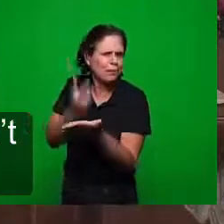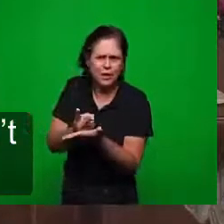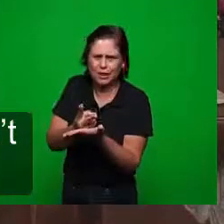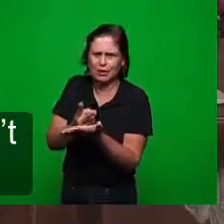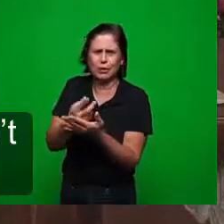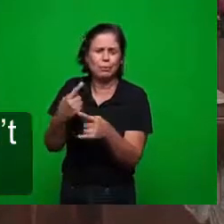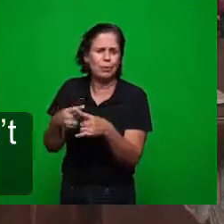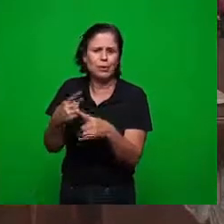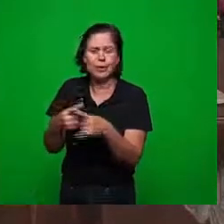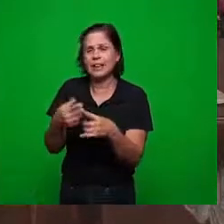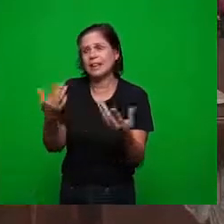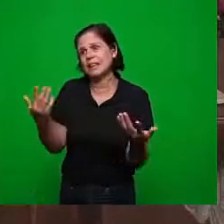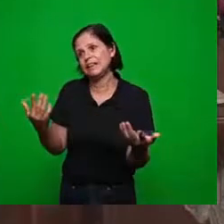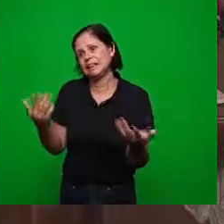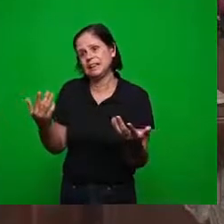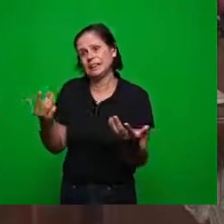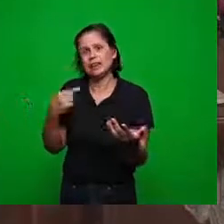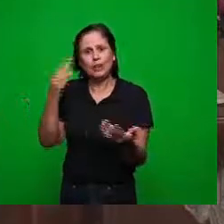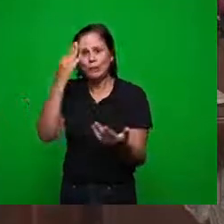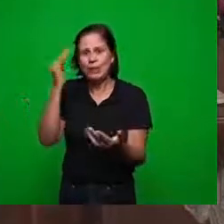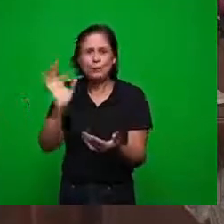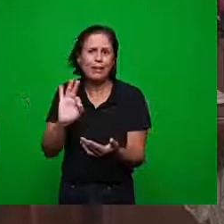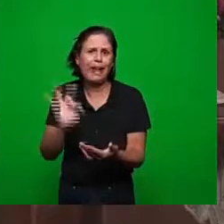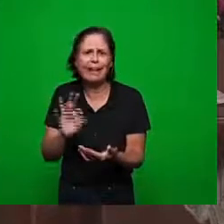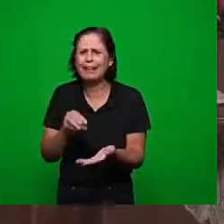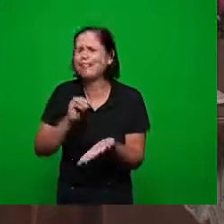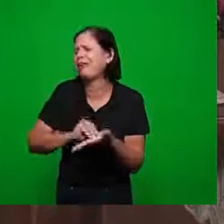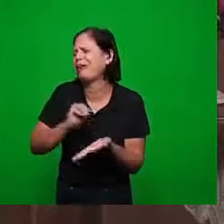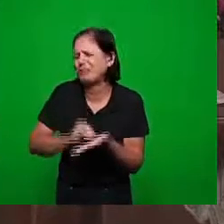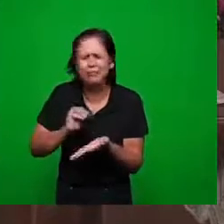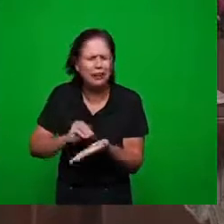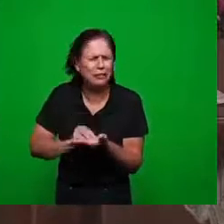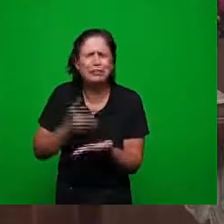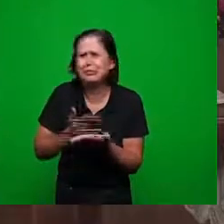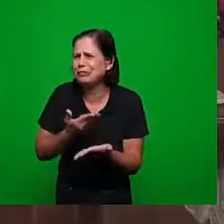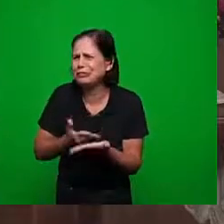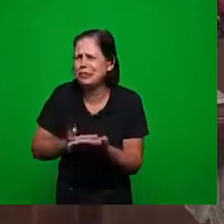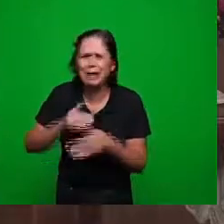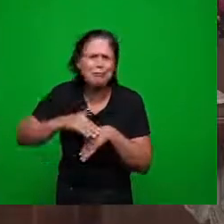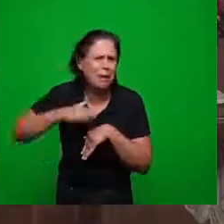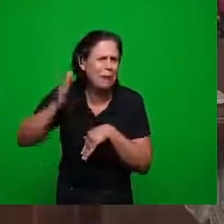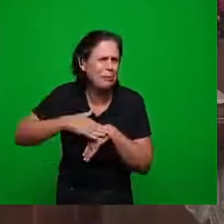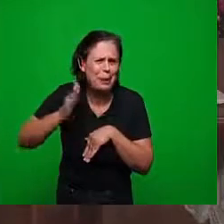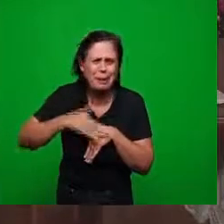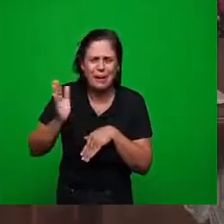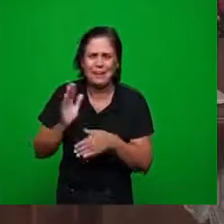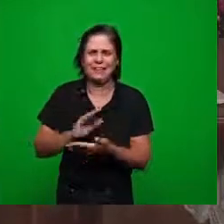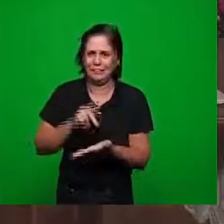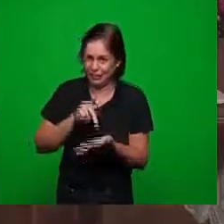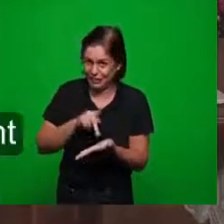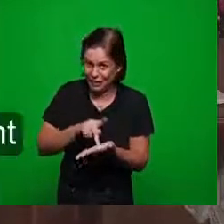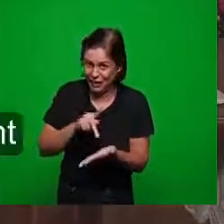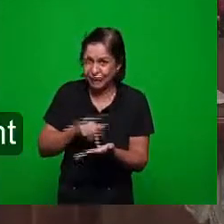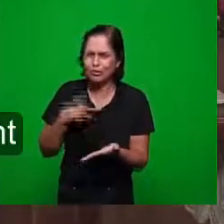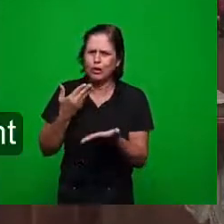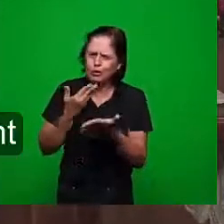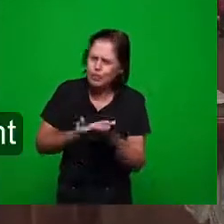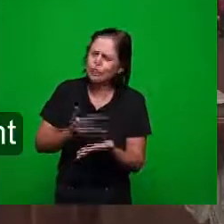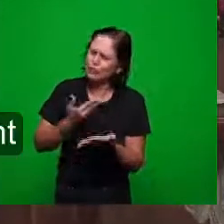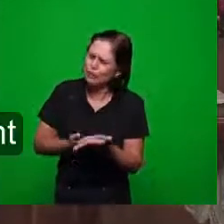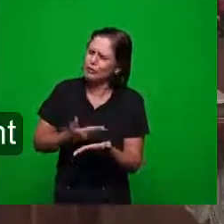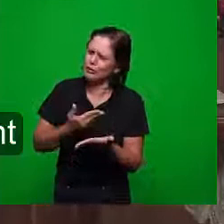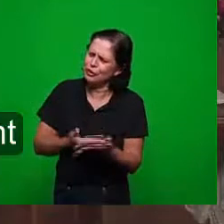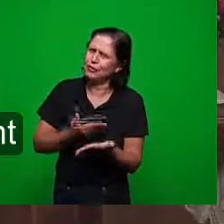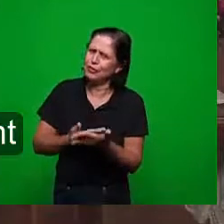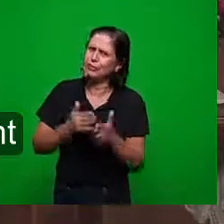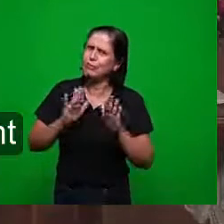exploramos nada não sabemos nada ainda passamos diversas vezes aqui a parábola